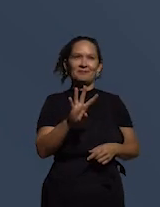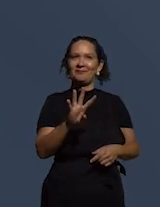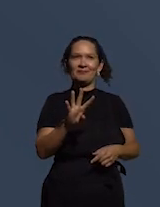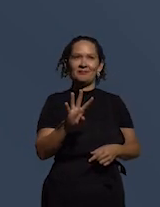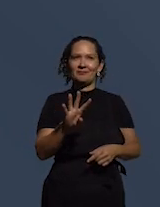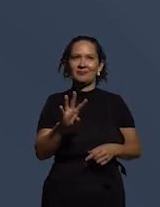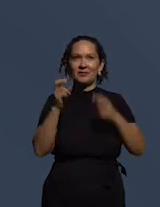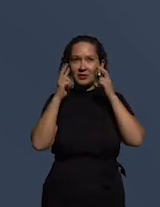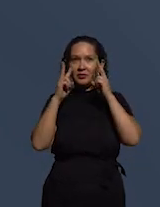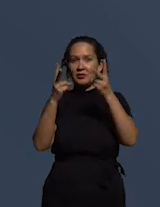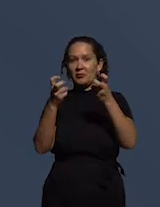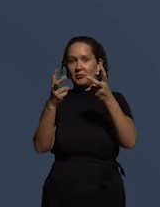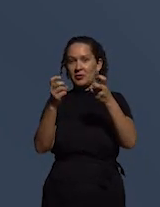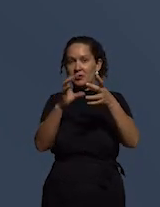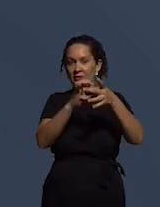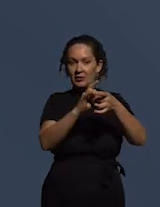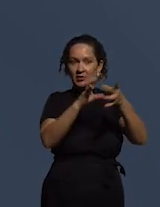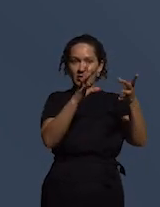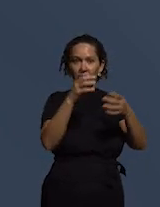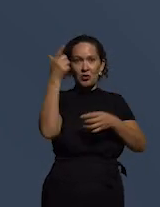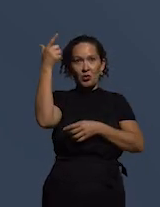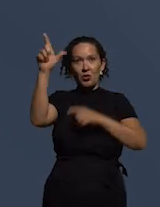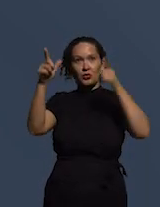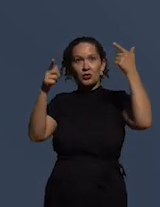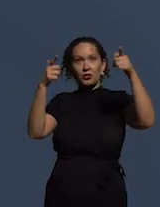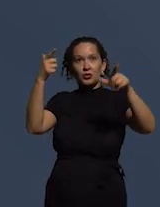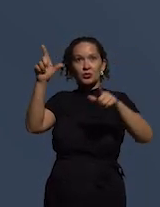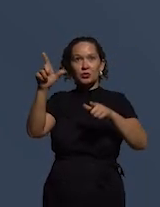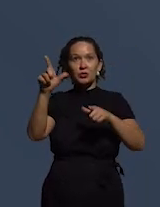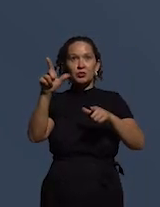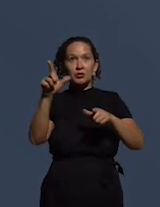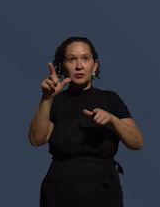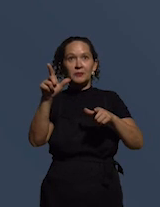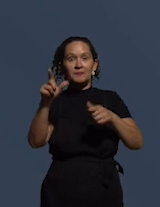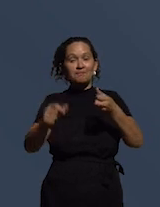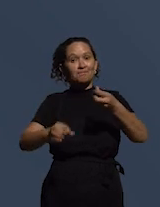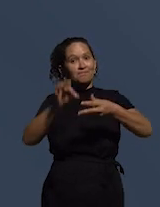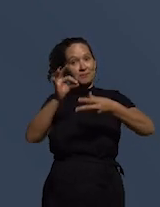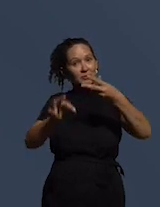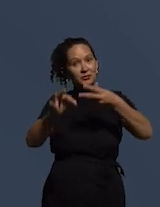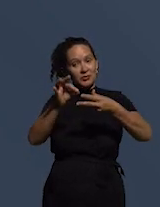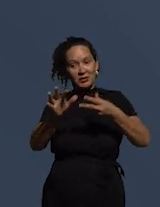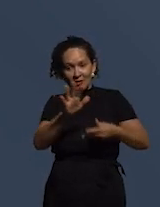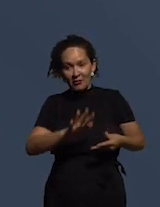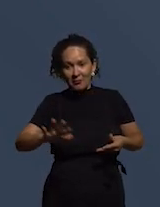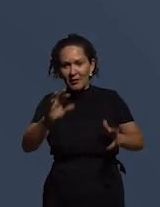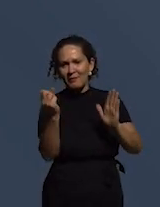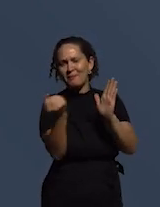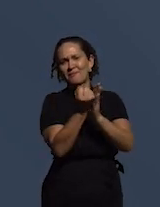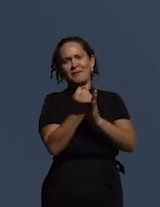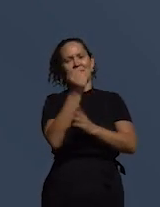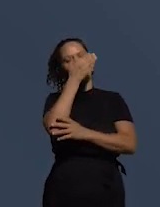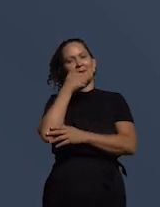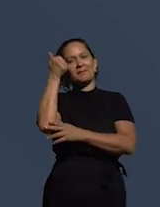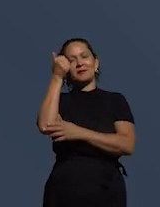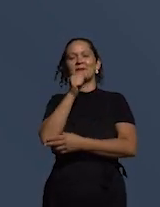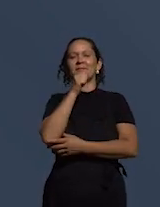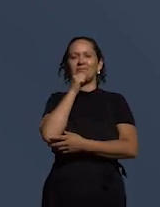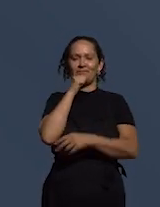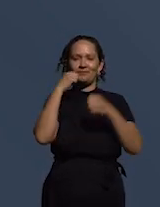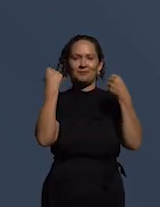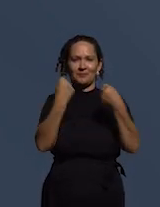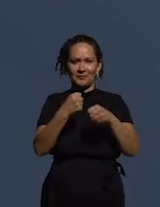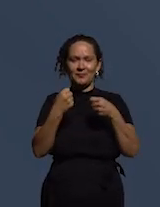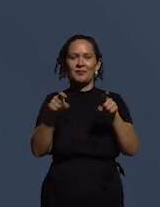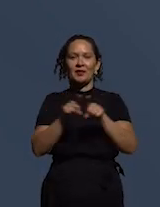gente vê aqui que a independência do judiciário é um pilar é uma área que o Brasil tem muito para melhorar e a